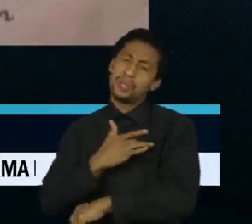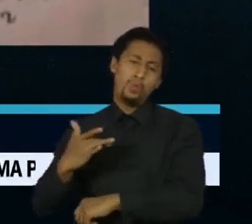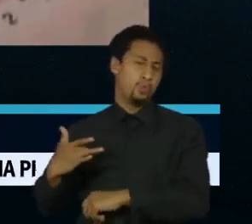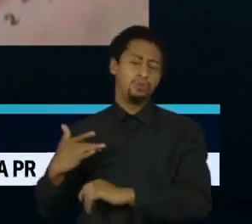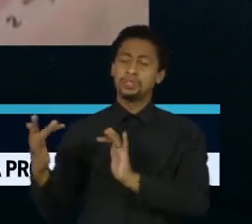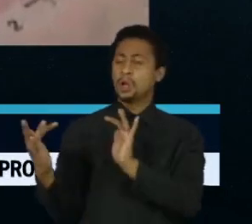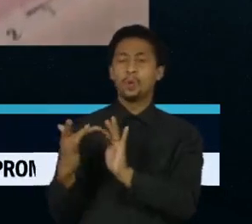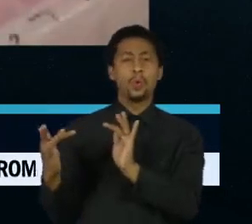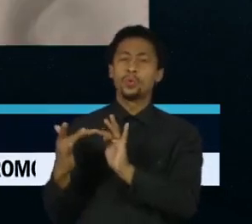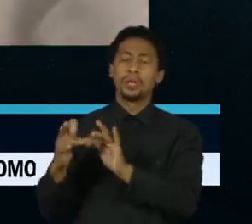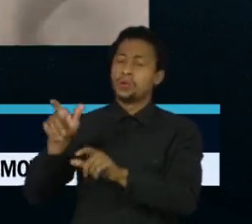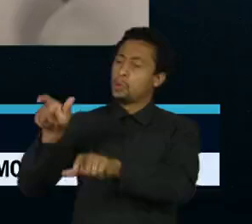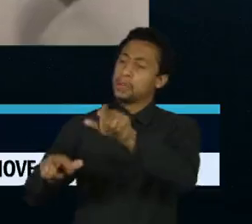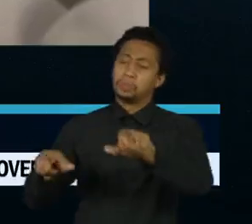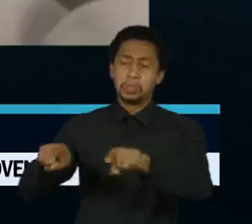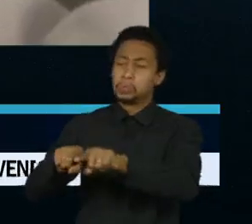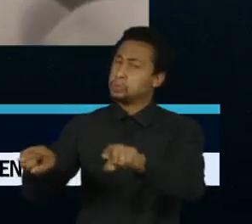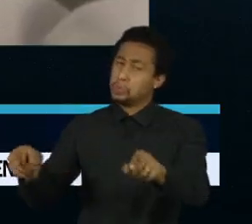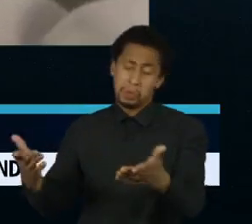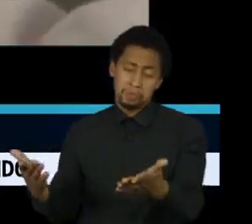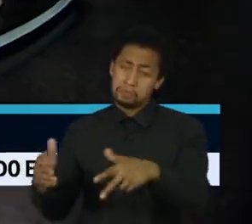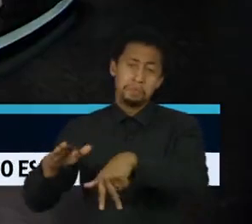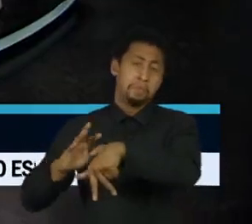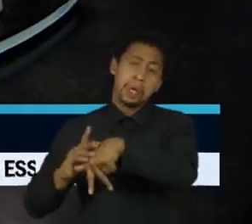direto com esses eventuais pacientes. essa necessidade, temos